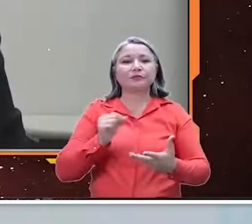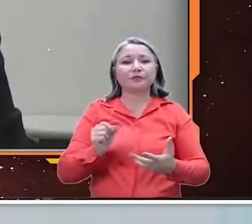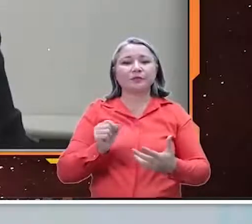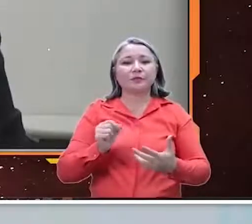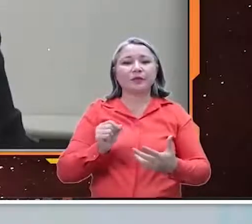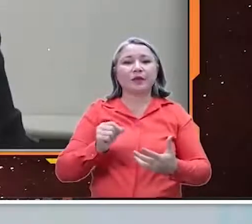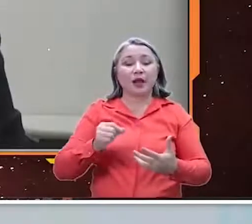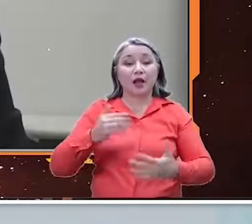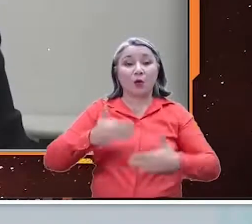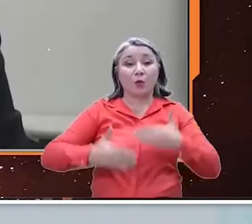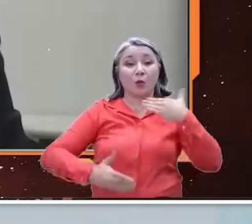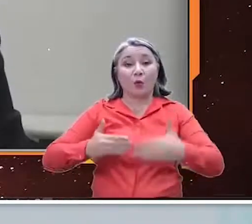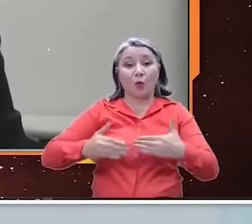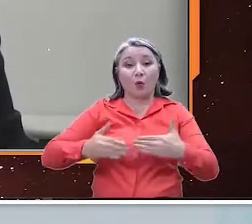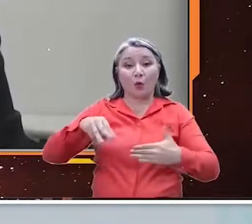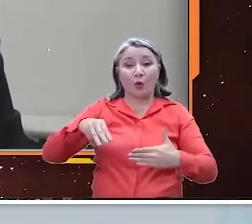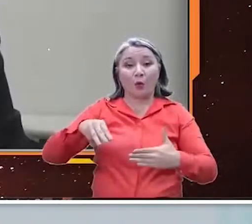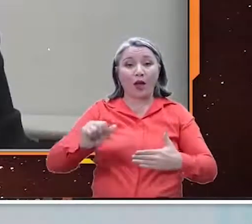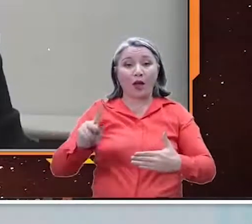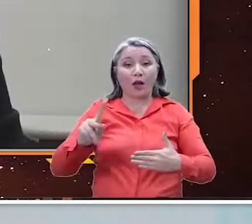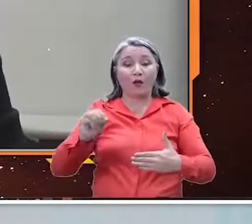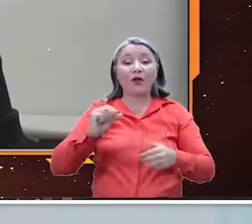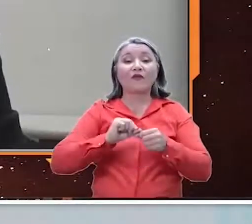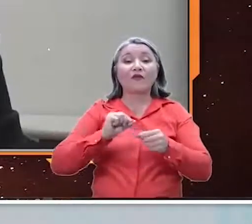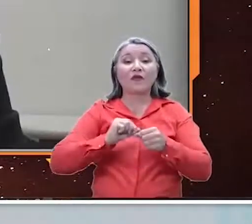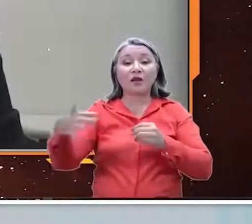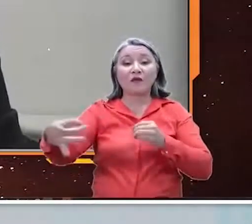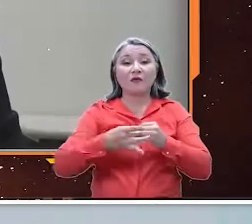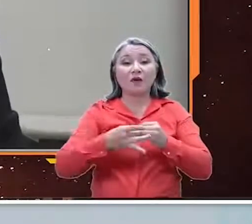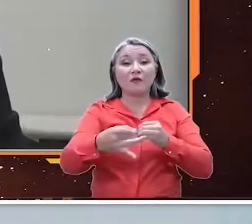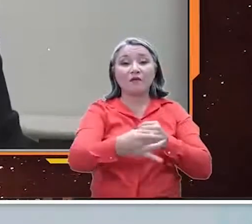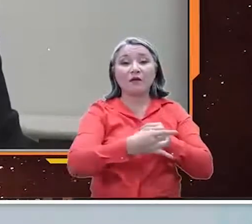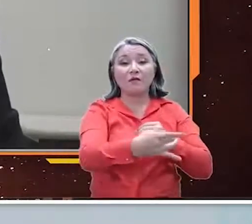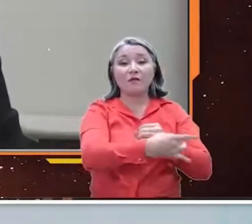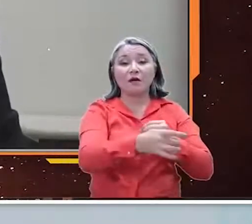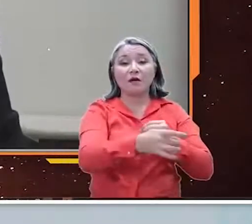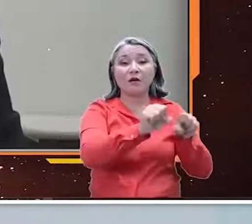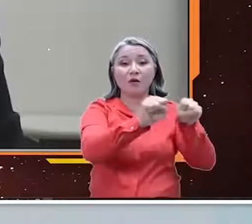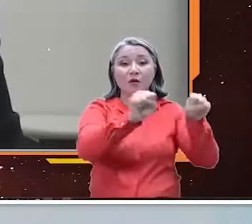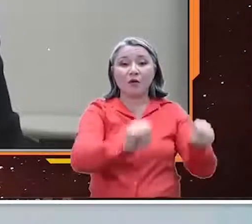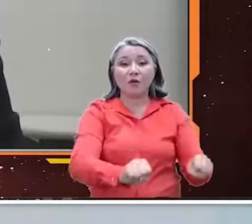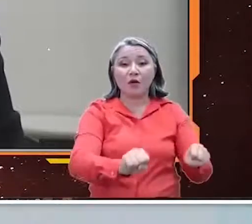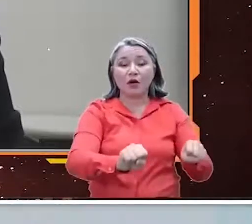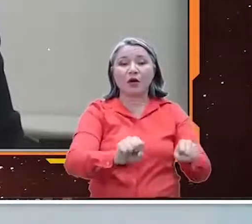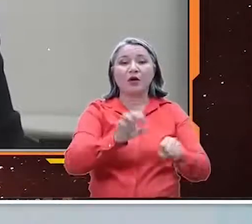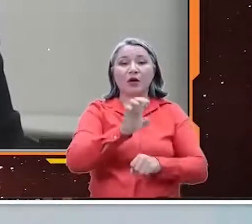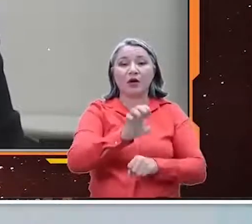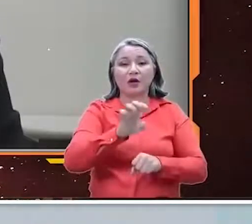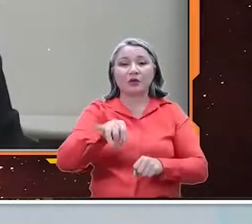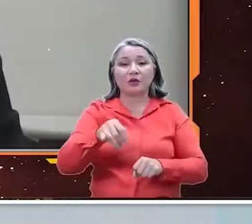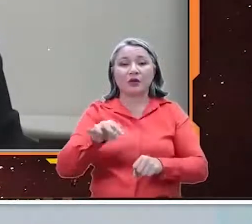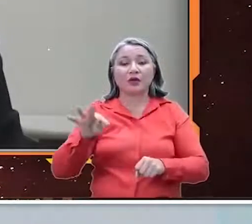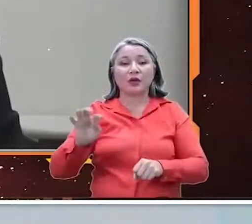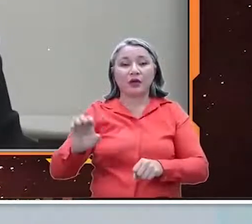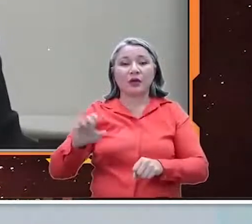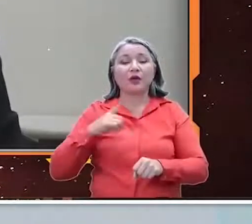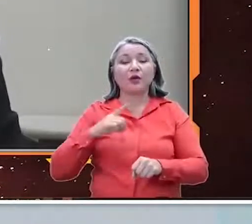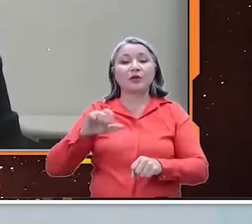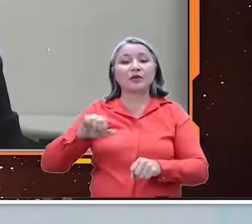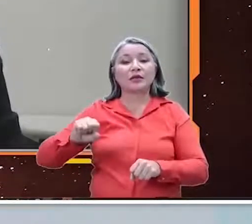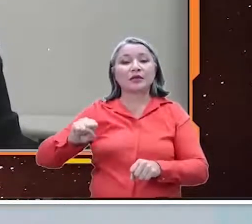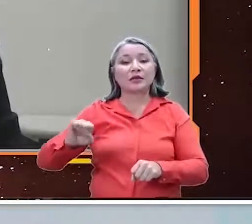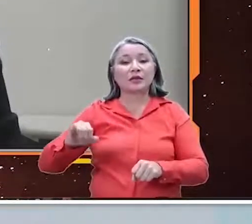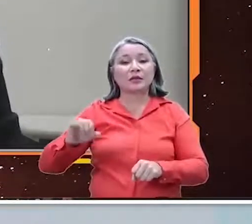Esse Robomaco, na verdade, ele faz o quê? A integração entre os sistemas PJE e, hoje, o SISBAJUD, o nosso